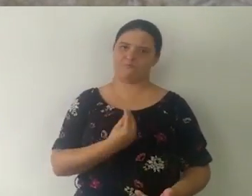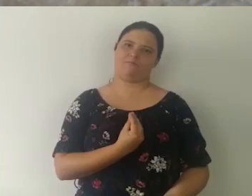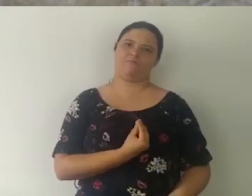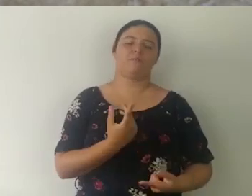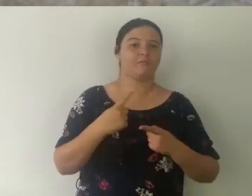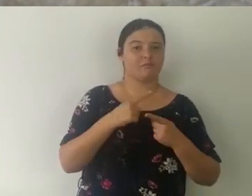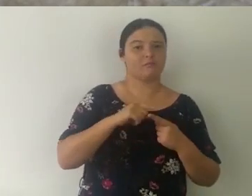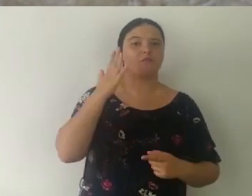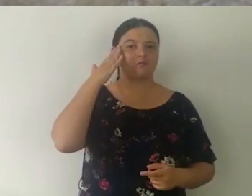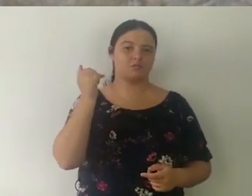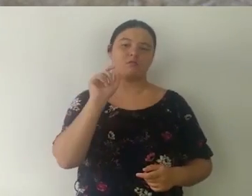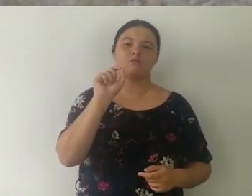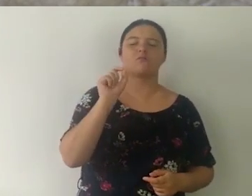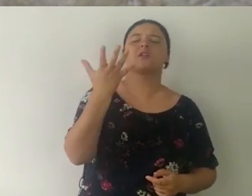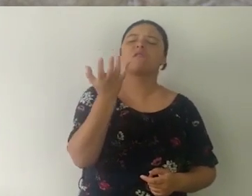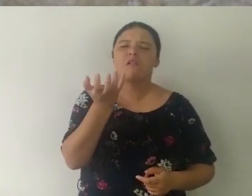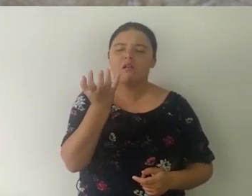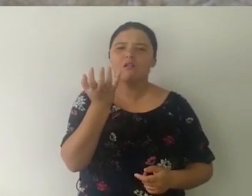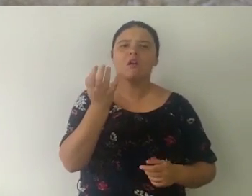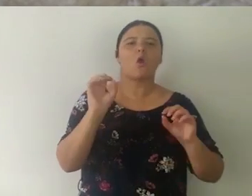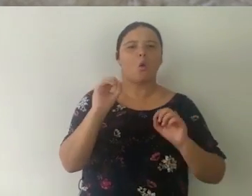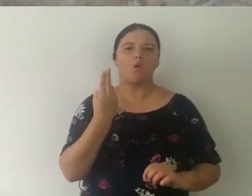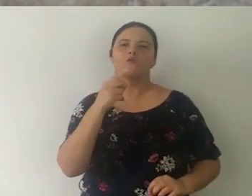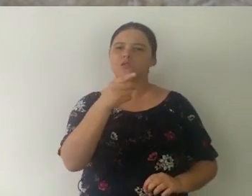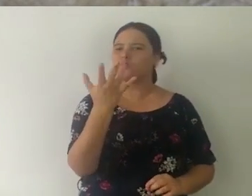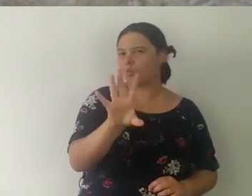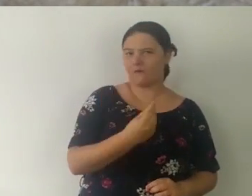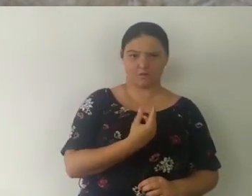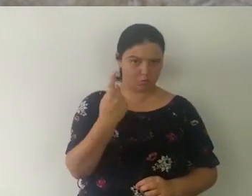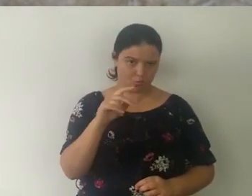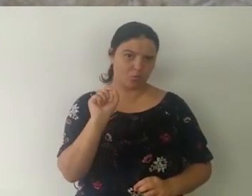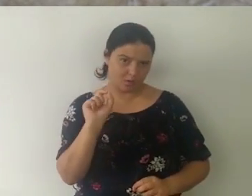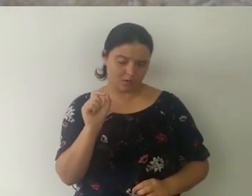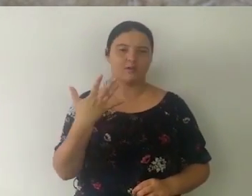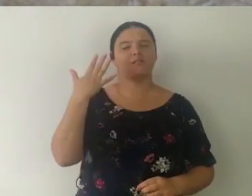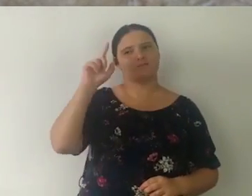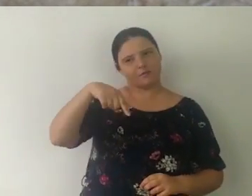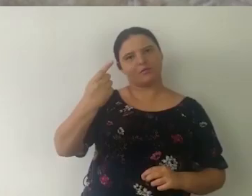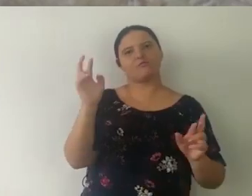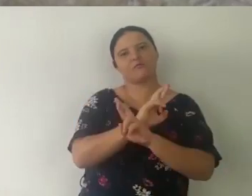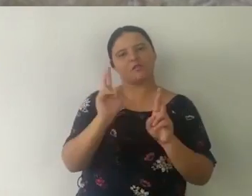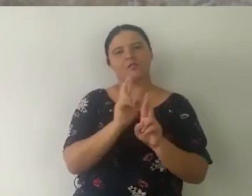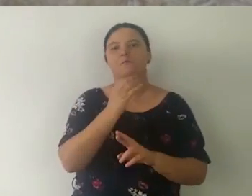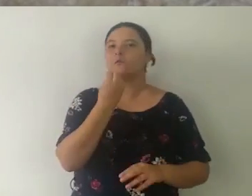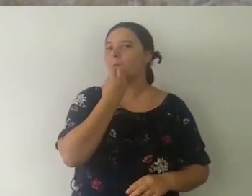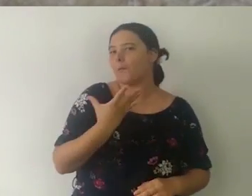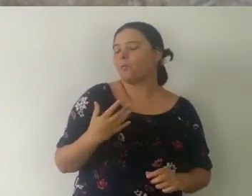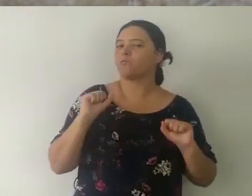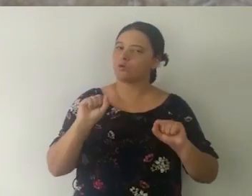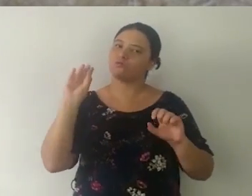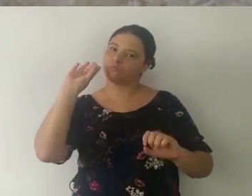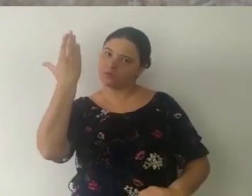individual. Porque quando você sabe o que quer e, principalmente, o que você não quer pra sua vida, fica mais fácil estabelecer um relacionamento